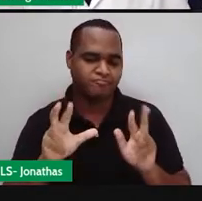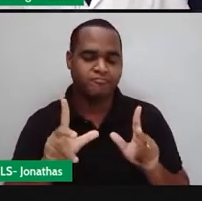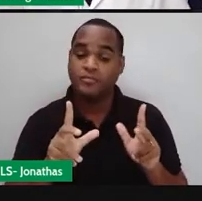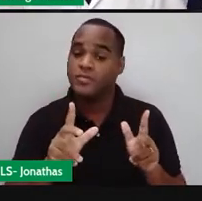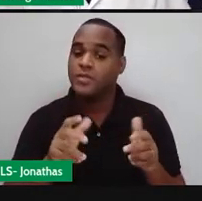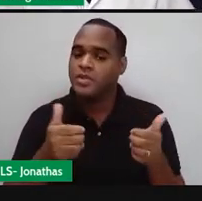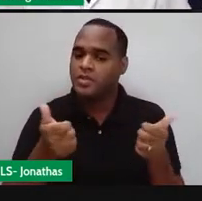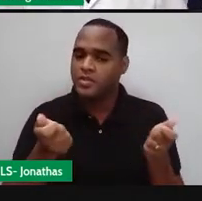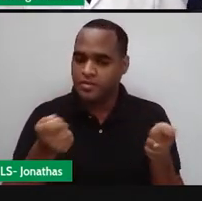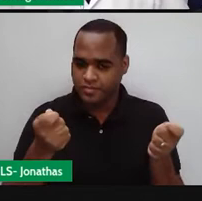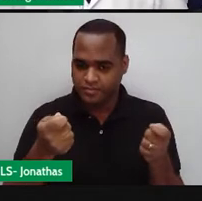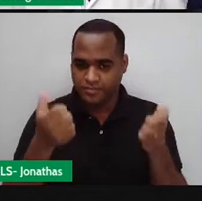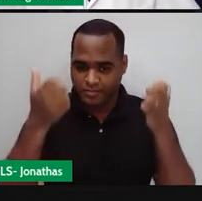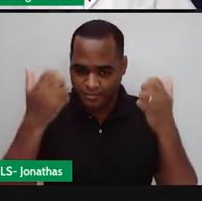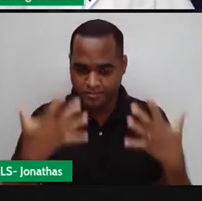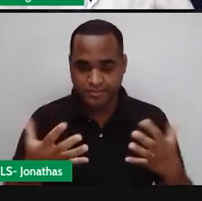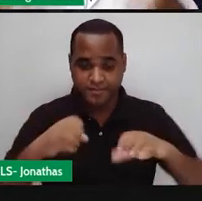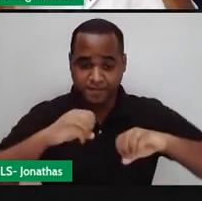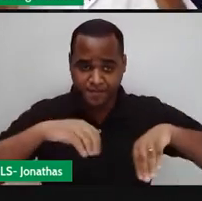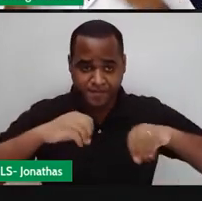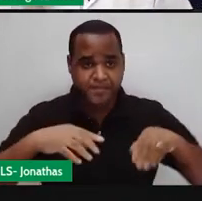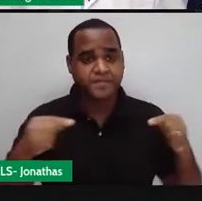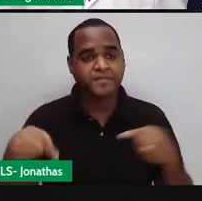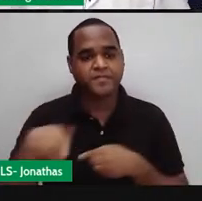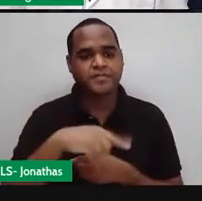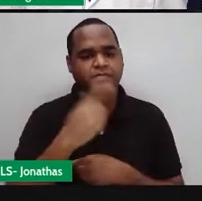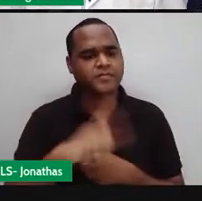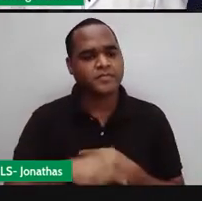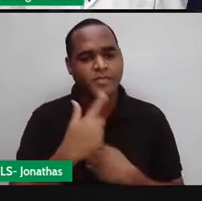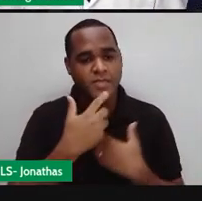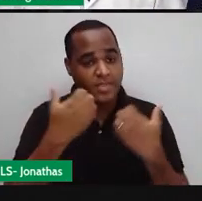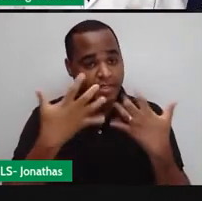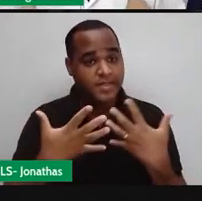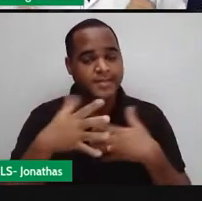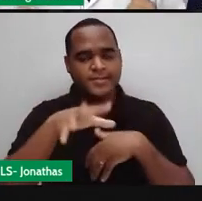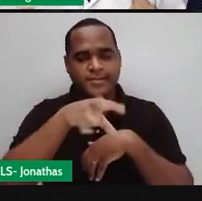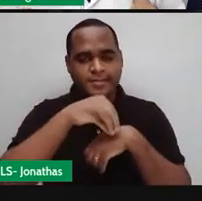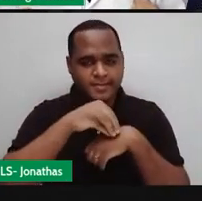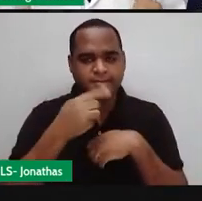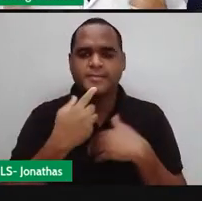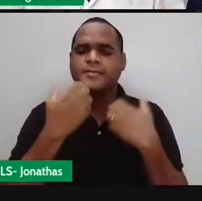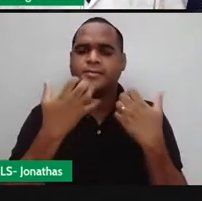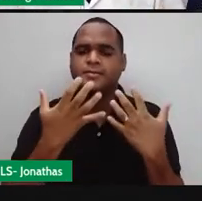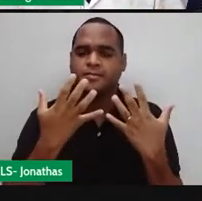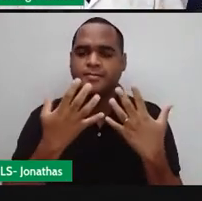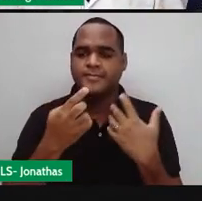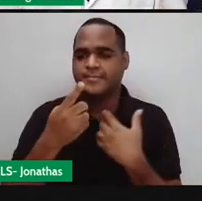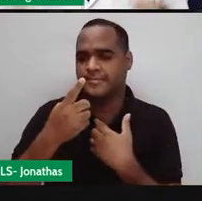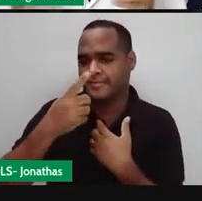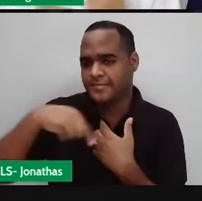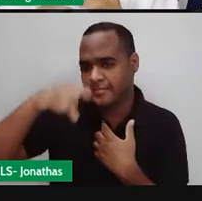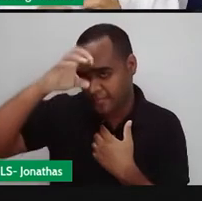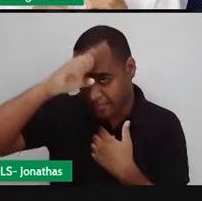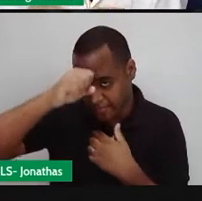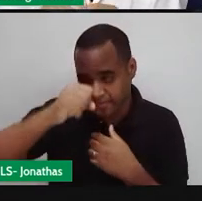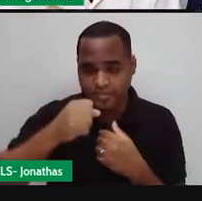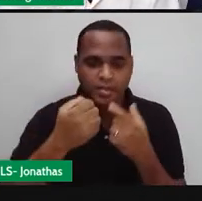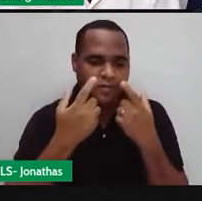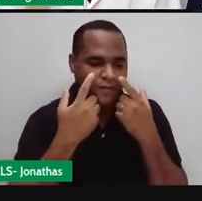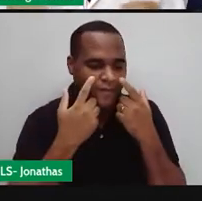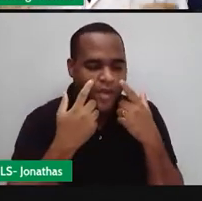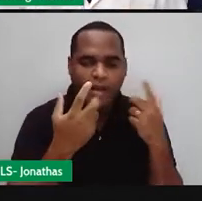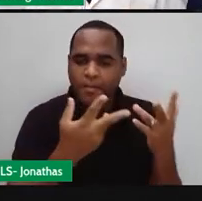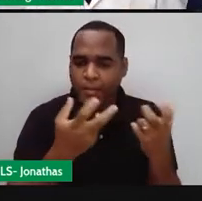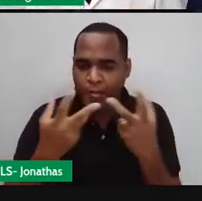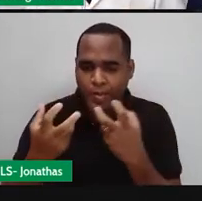nessa aula, a gente vai de novo trazer os polígonos e aprender a ver onde é que